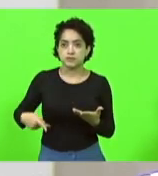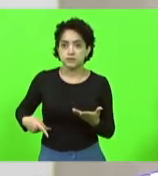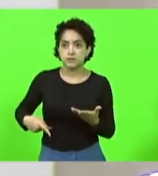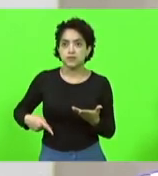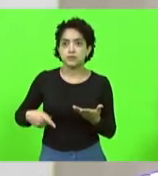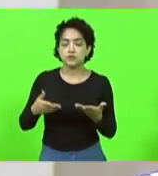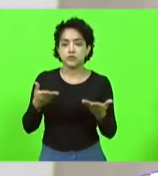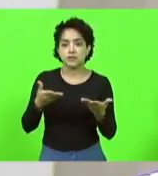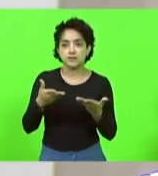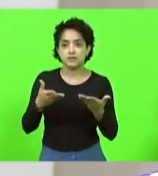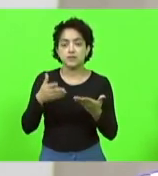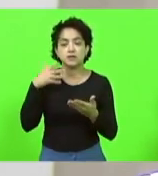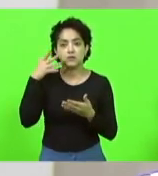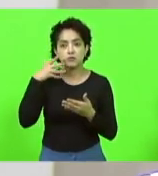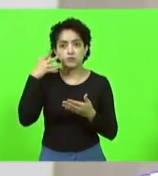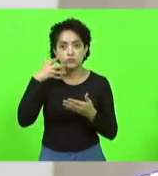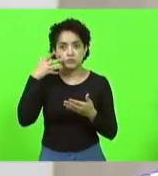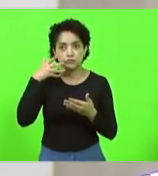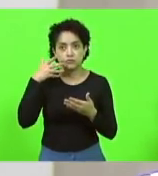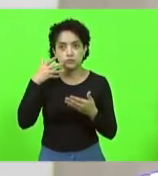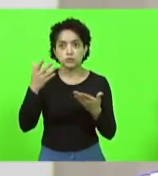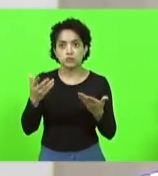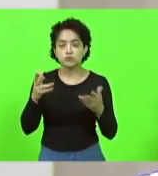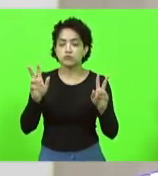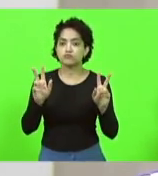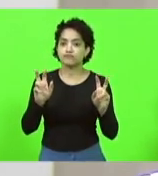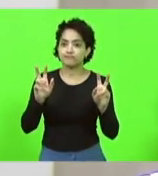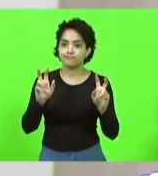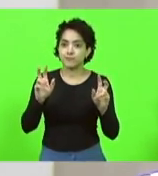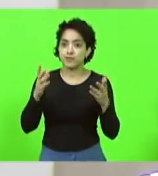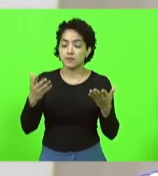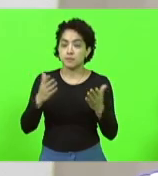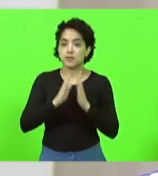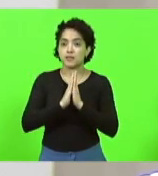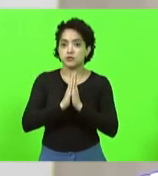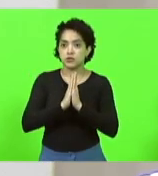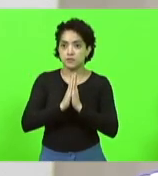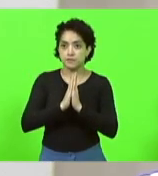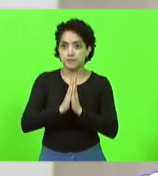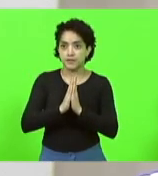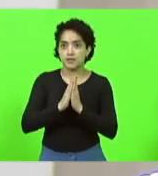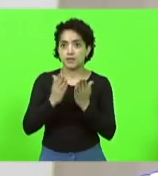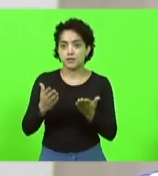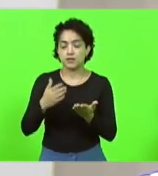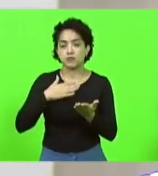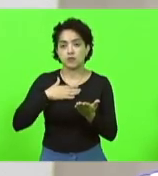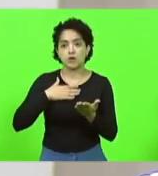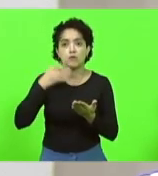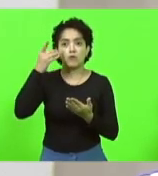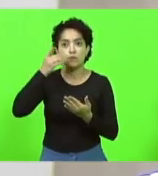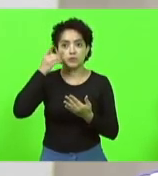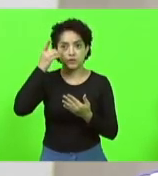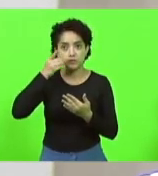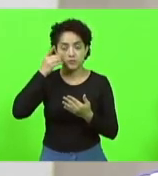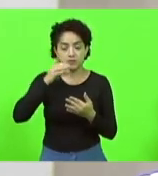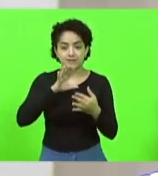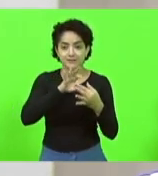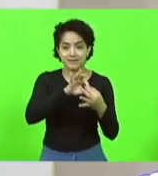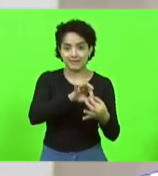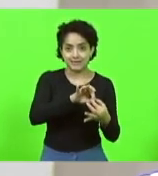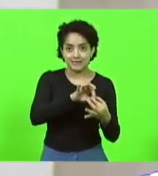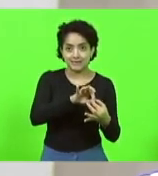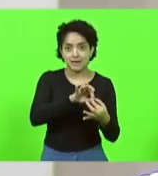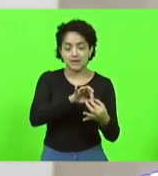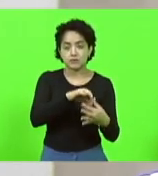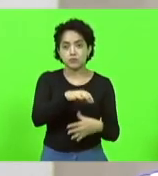este era um pouco do apelo que, como parlamentar ligado à